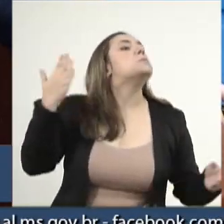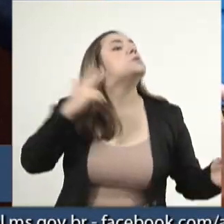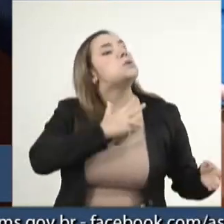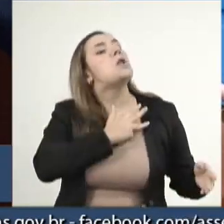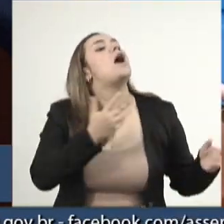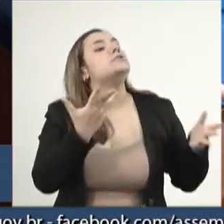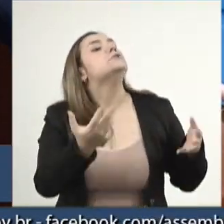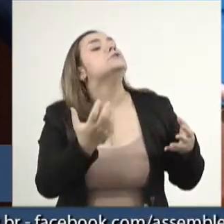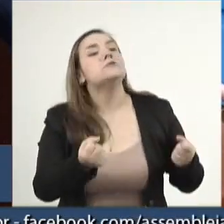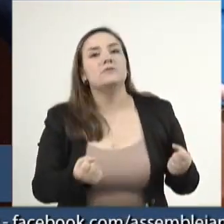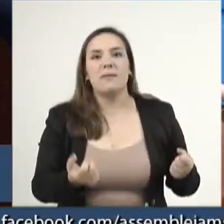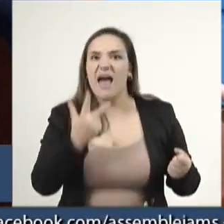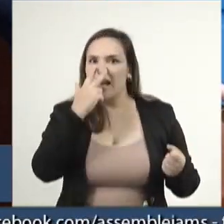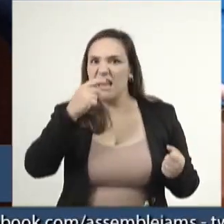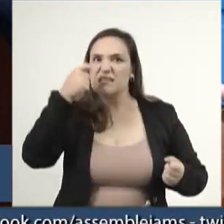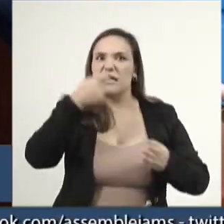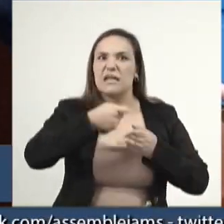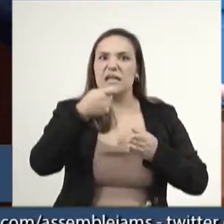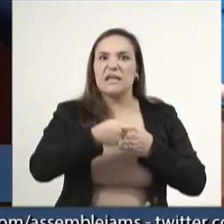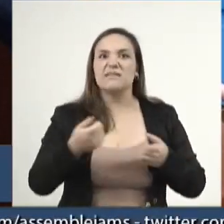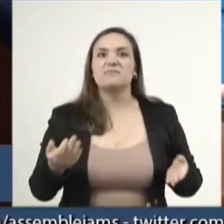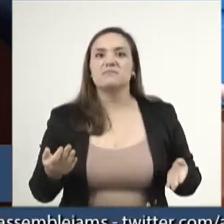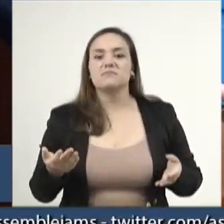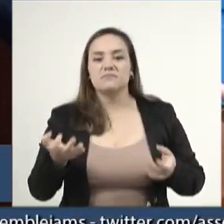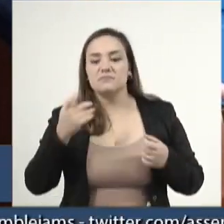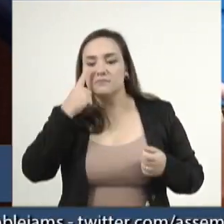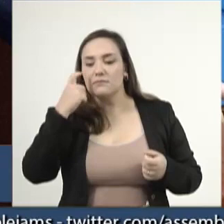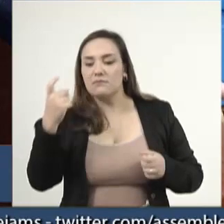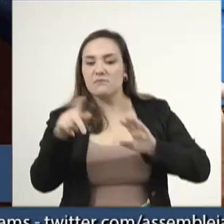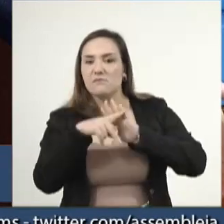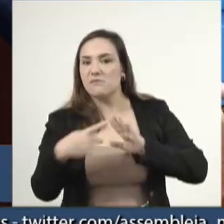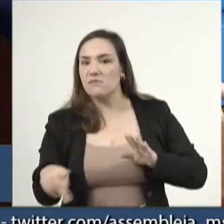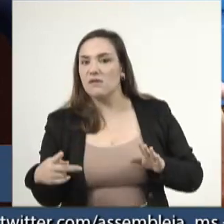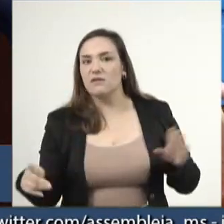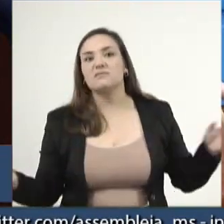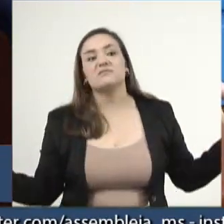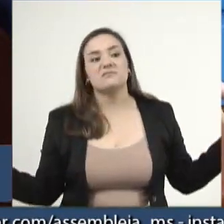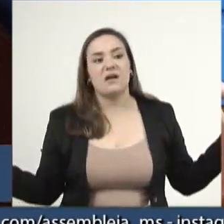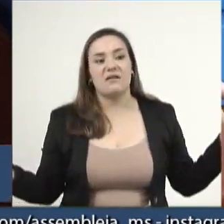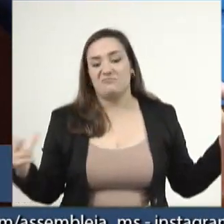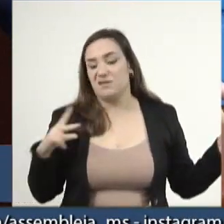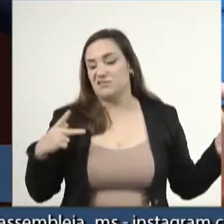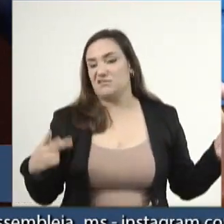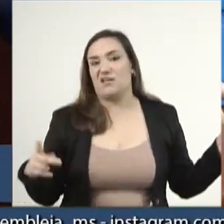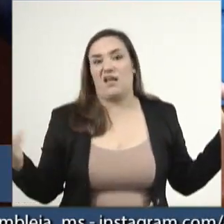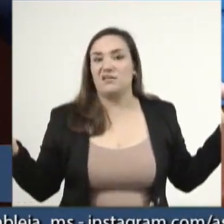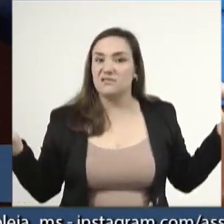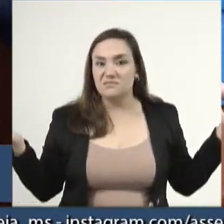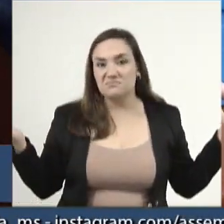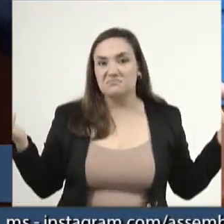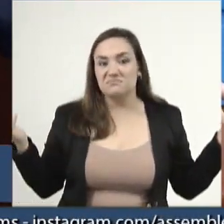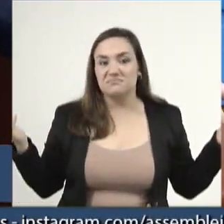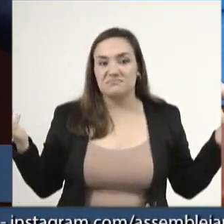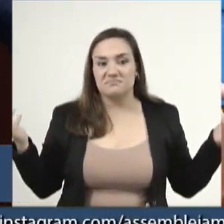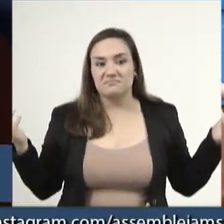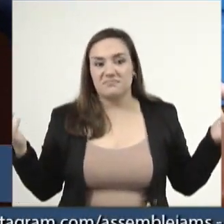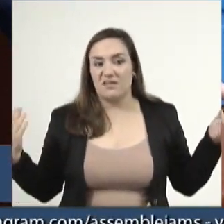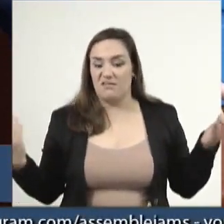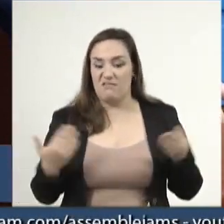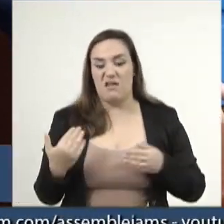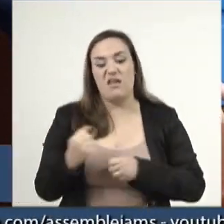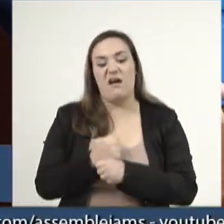negociar interesses muito particulares em um ano